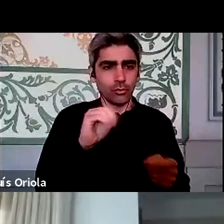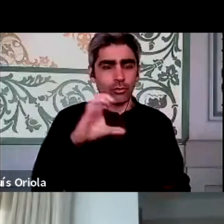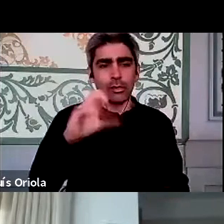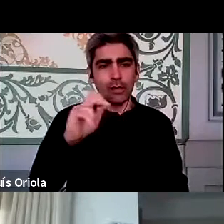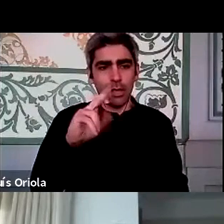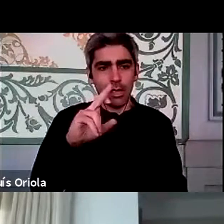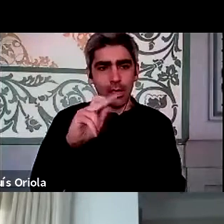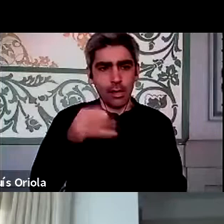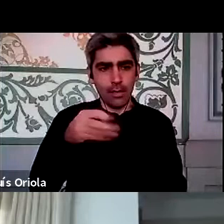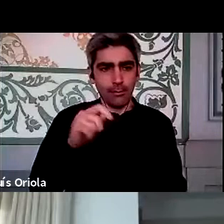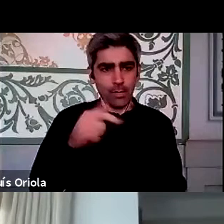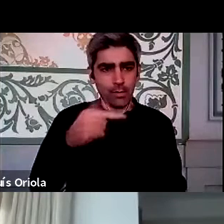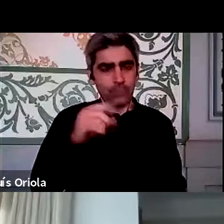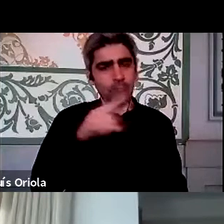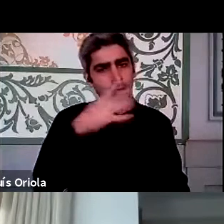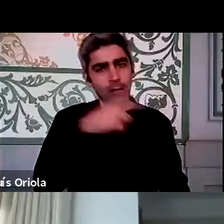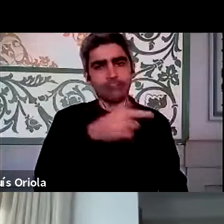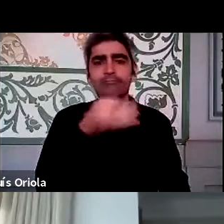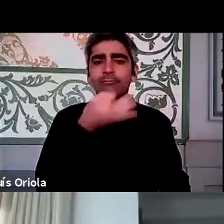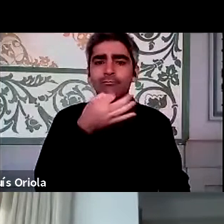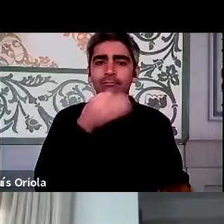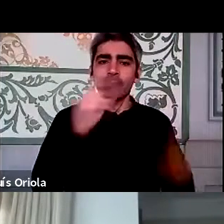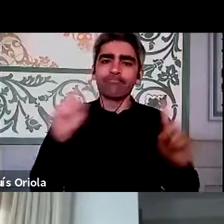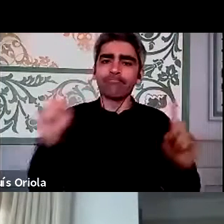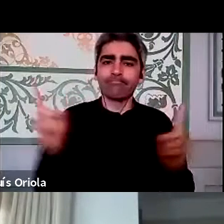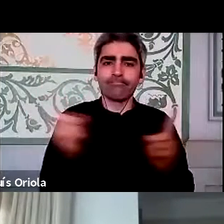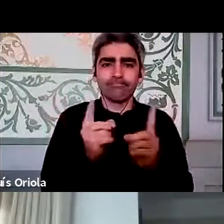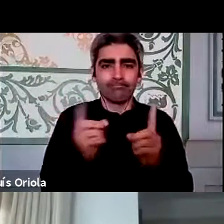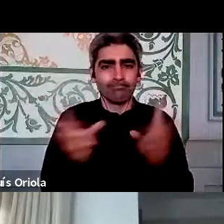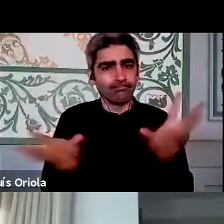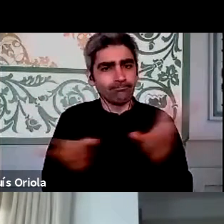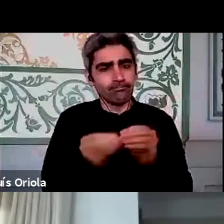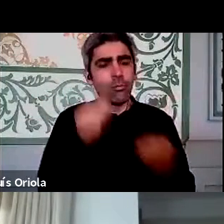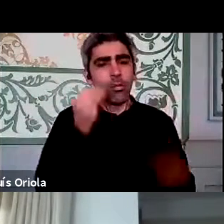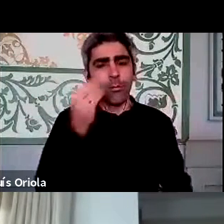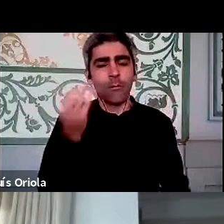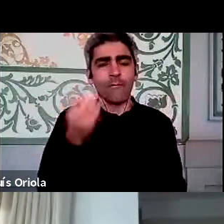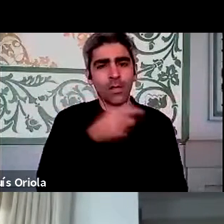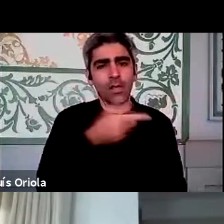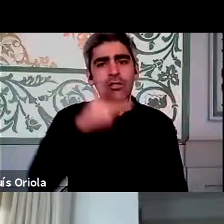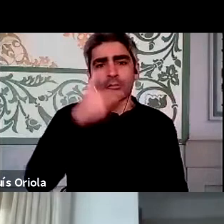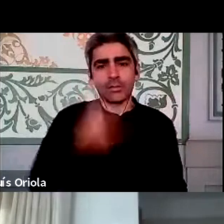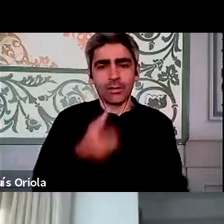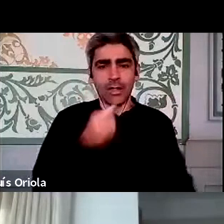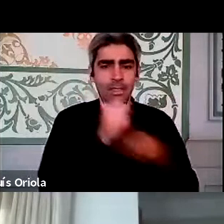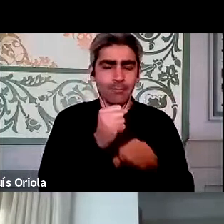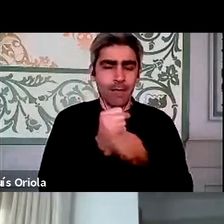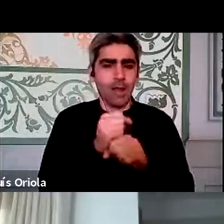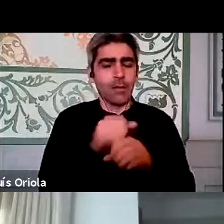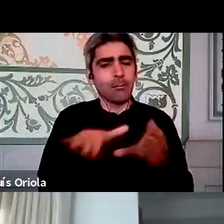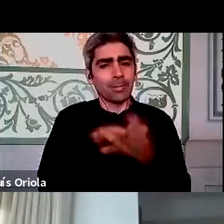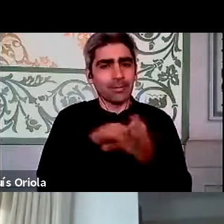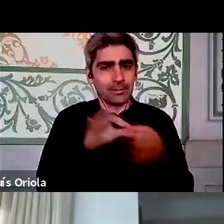apanhado de como é que decorreu esta experiência de trabalho participativo durante estes dois meses